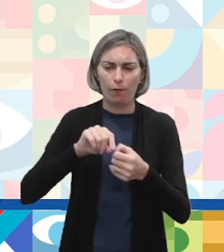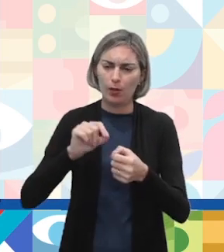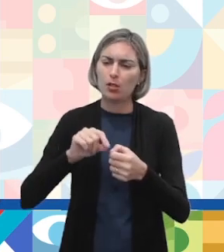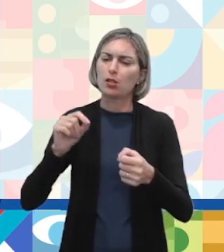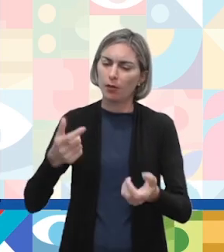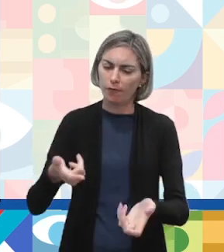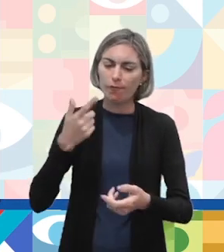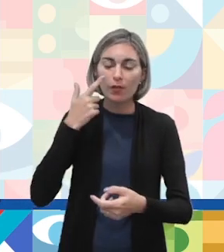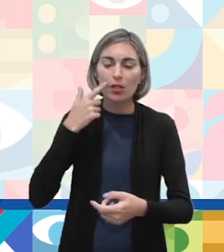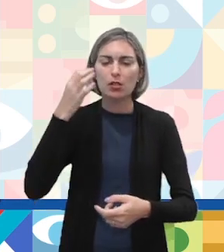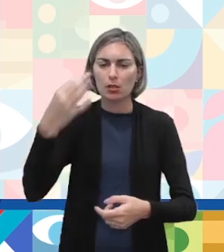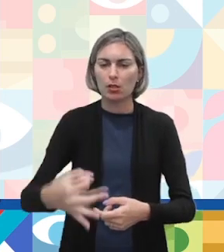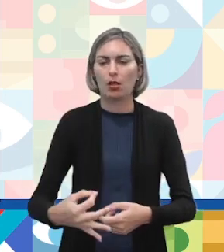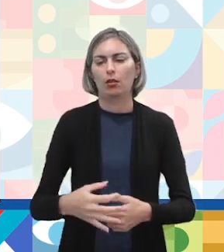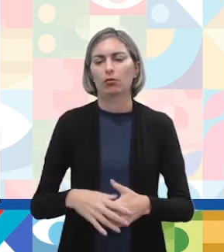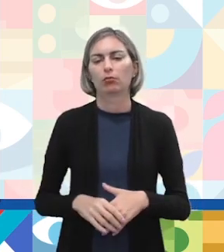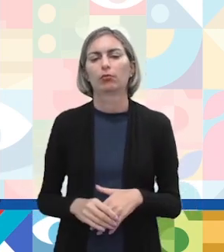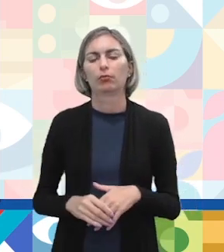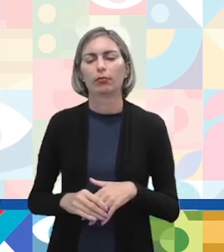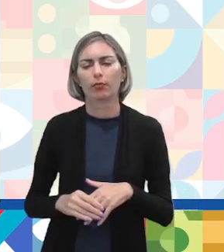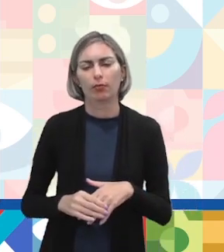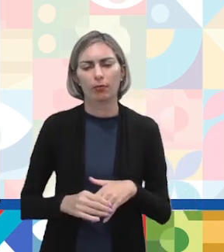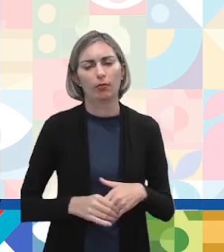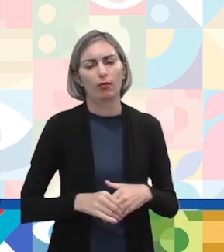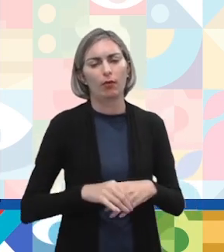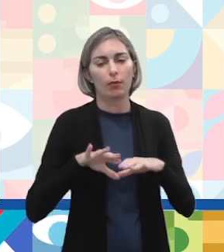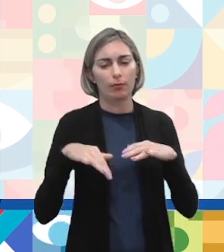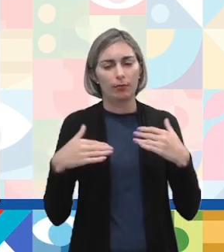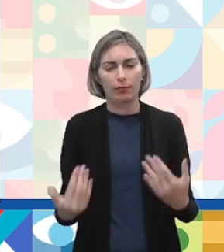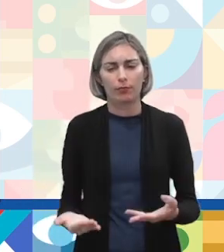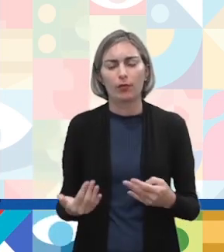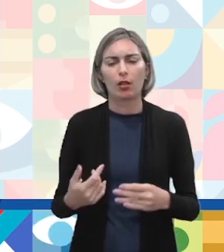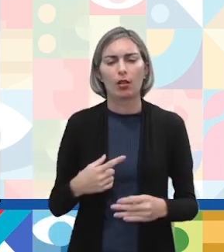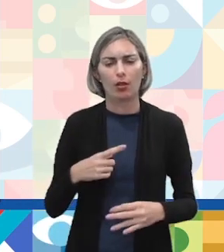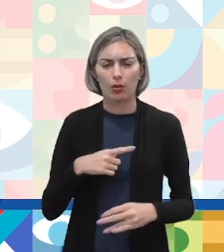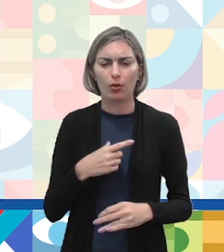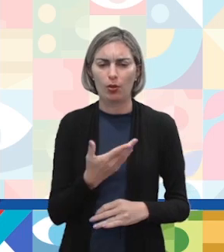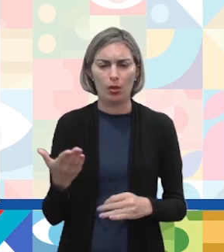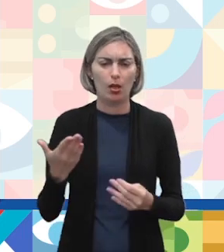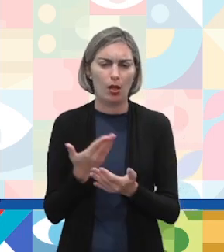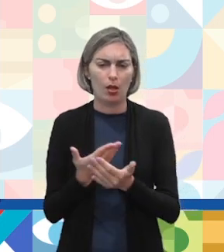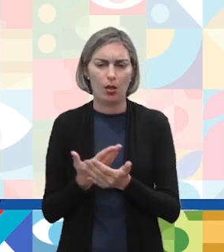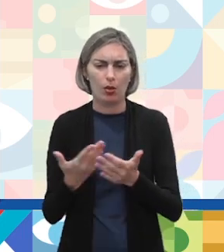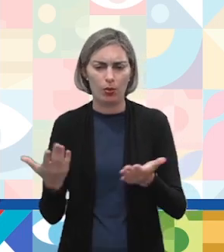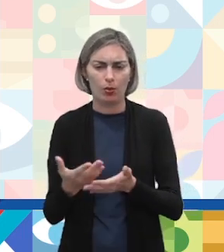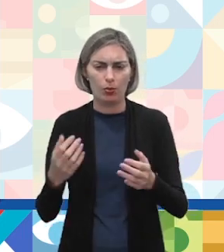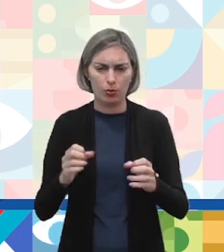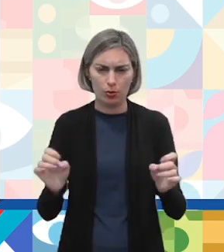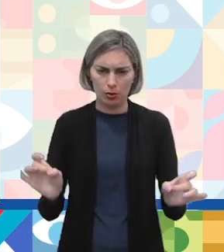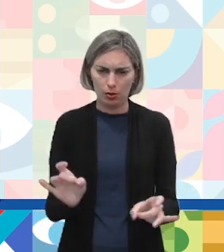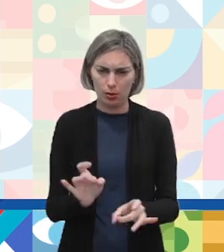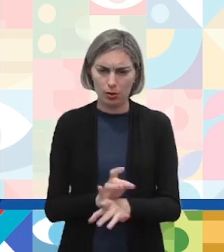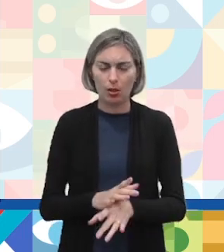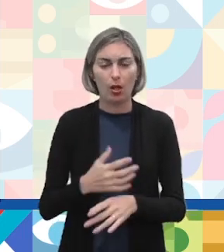realmente vai dar certo. Então é isso. A aula de hoje vai ficando por aqui. Eu vou